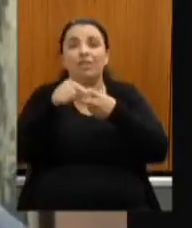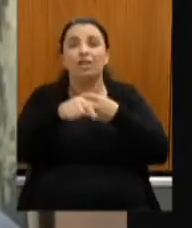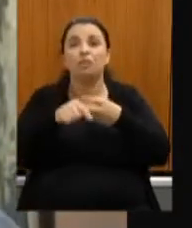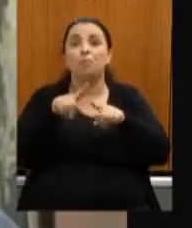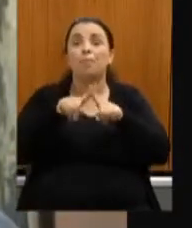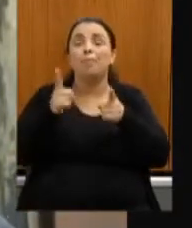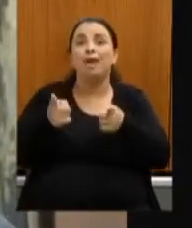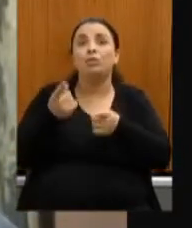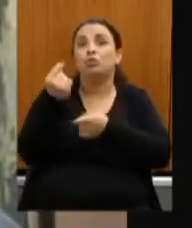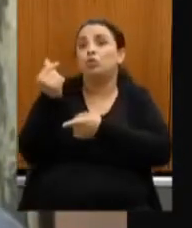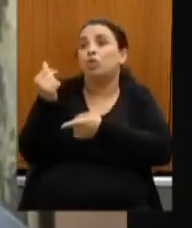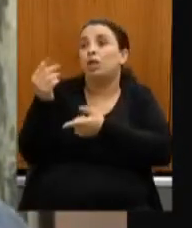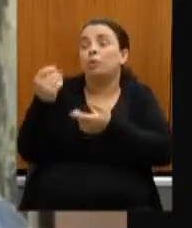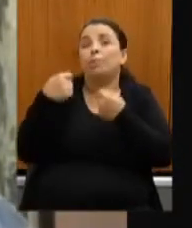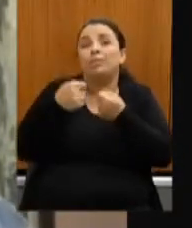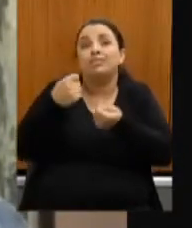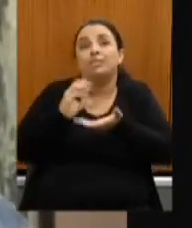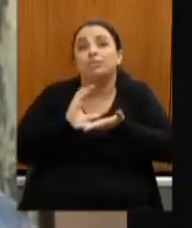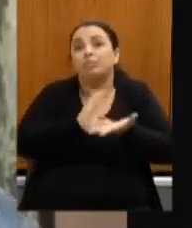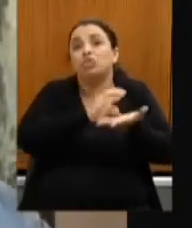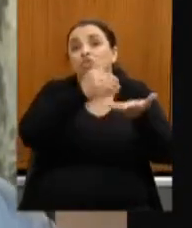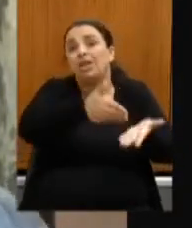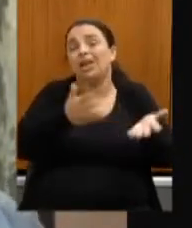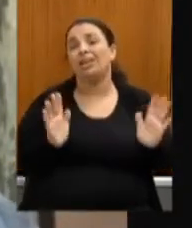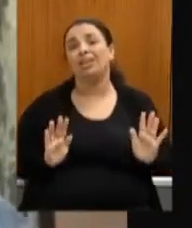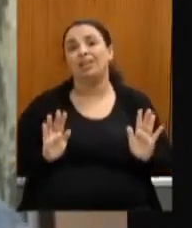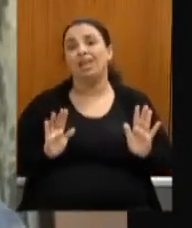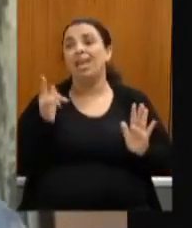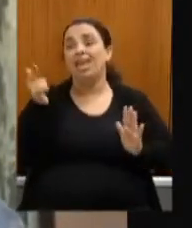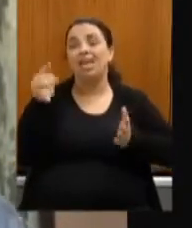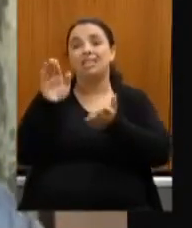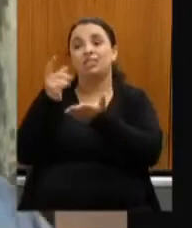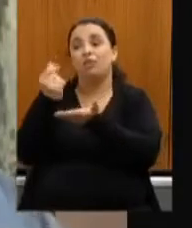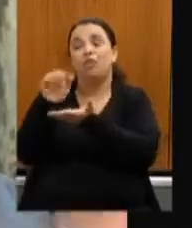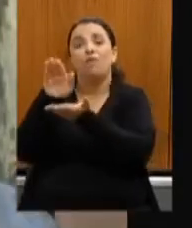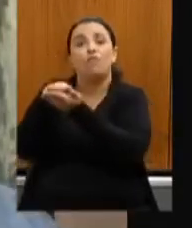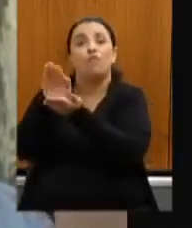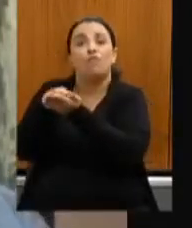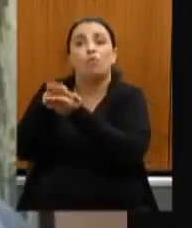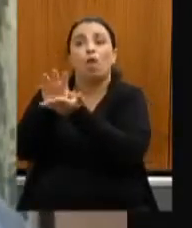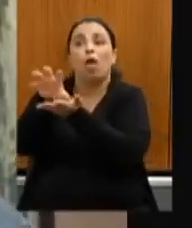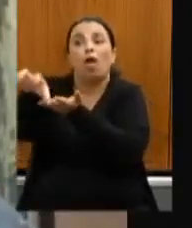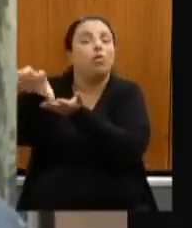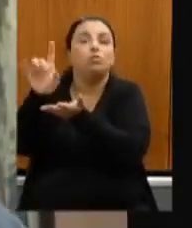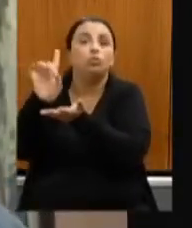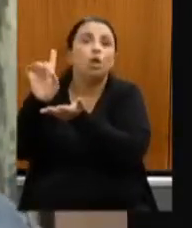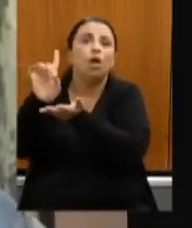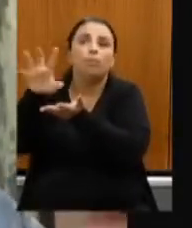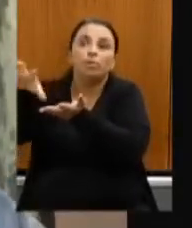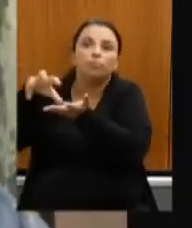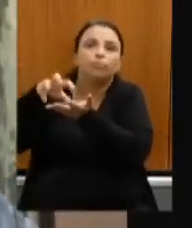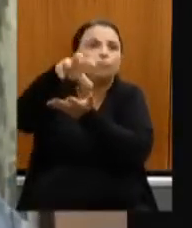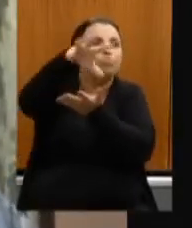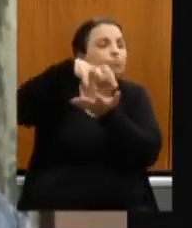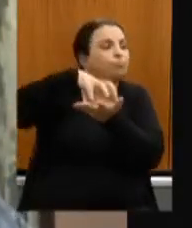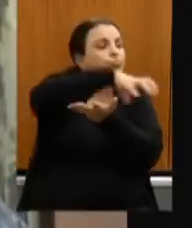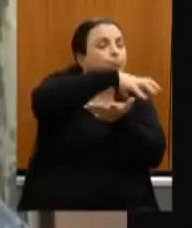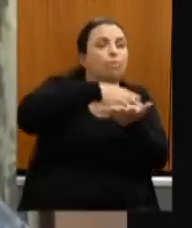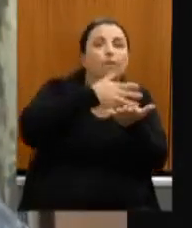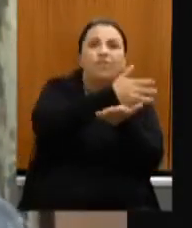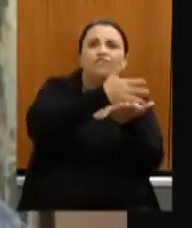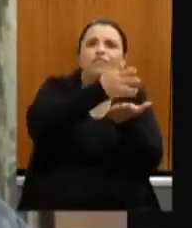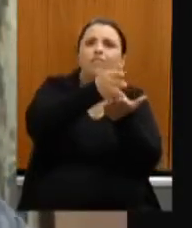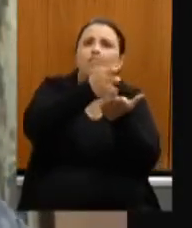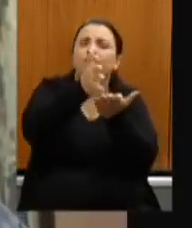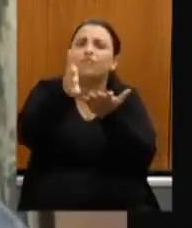secretário o senhor tem que descentralizar esse fundo incrementar o fundo arranjar mais dinheiro só vai contar com a Assembleia de Minas e